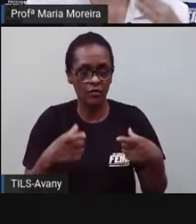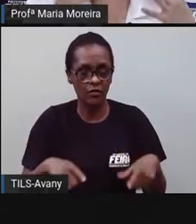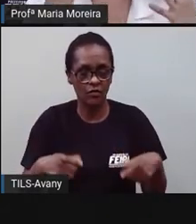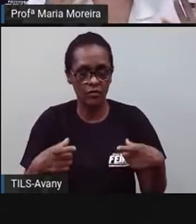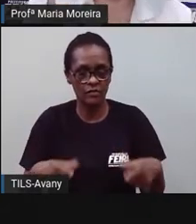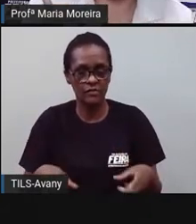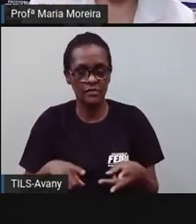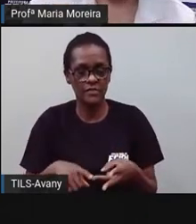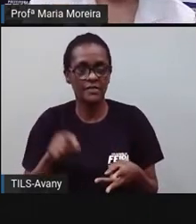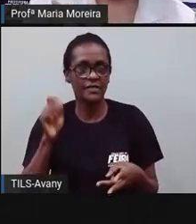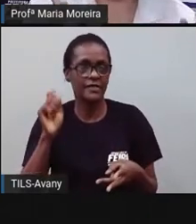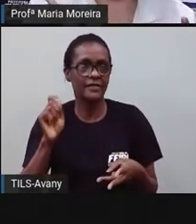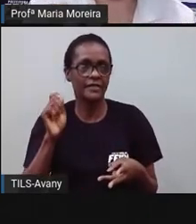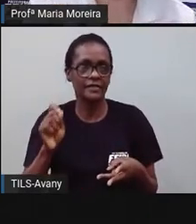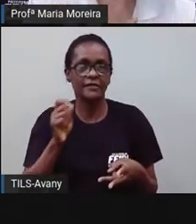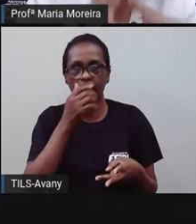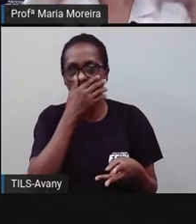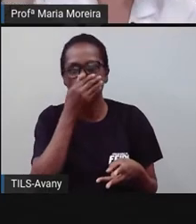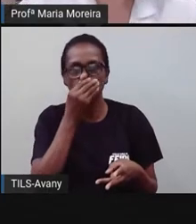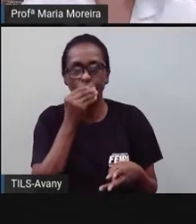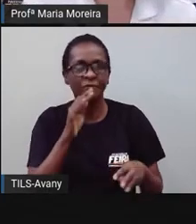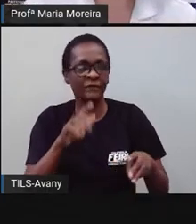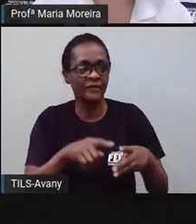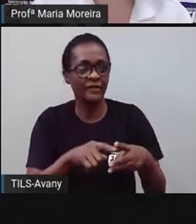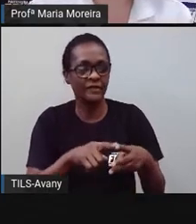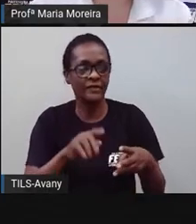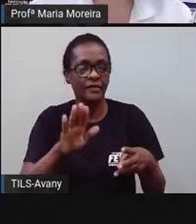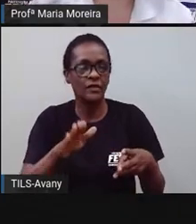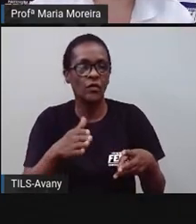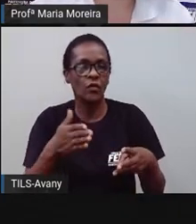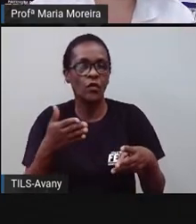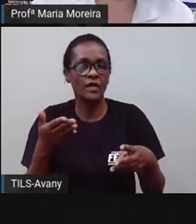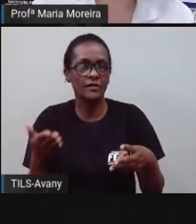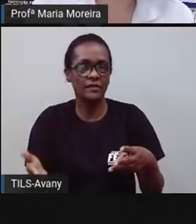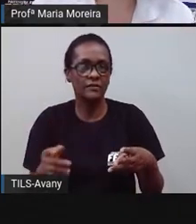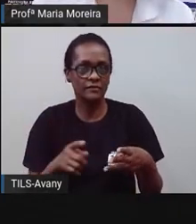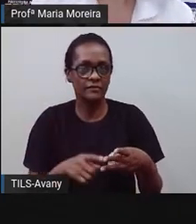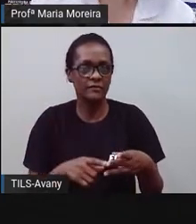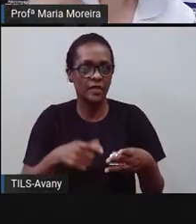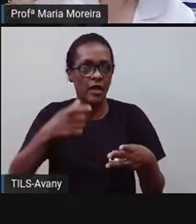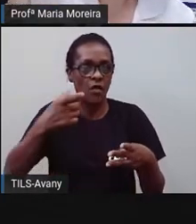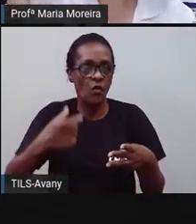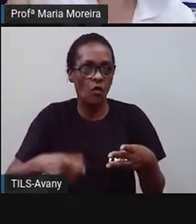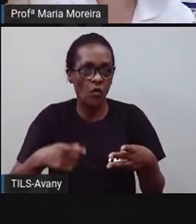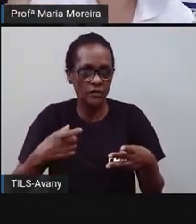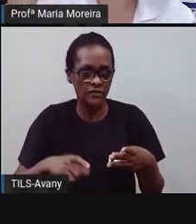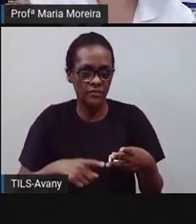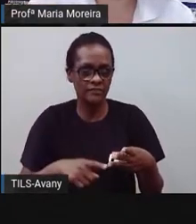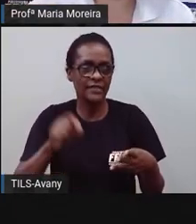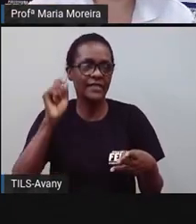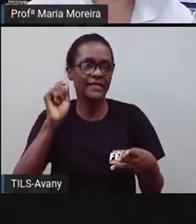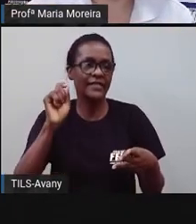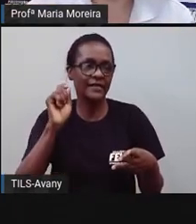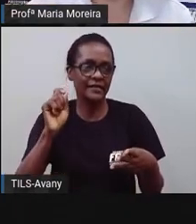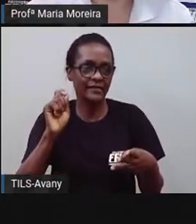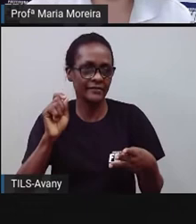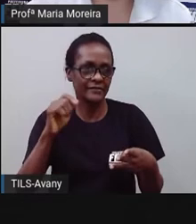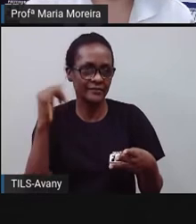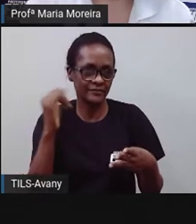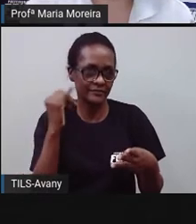né? Então, se eu tenho uma notícia, eu vou dizer, olha, tem um boletim, a notícia de hoje, né, que vão fechar aí, tá bem,